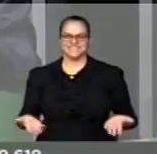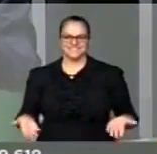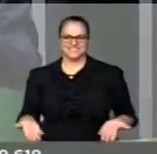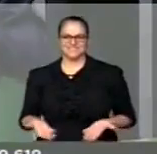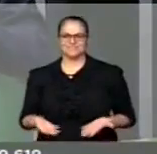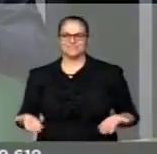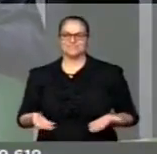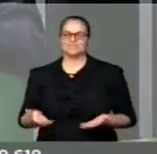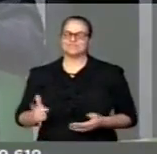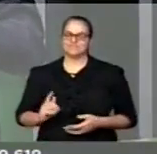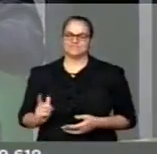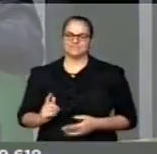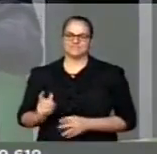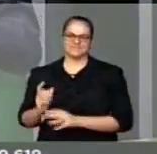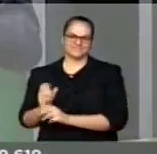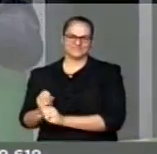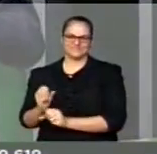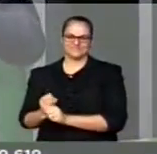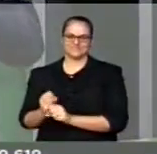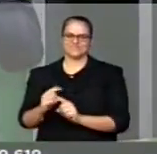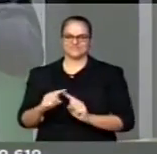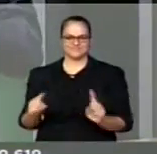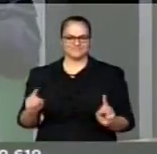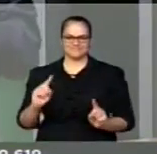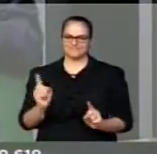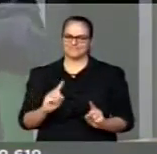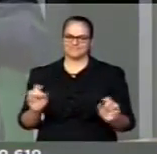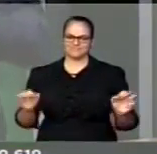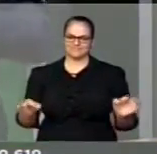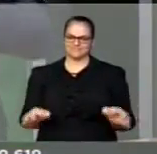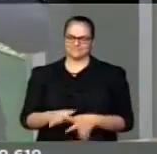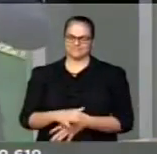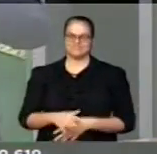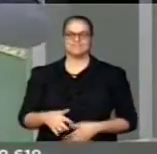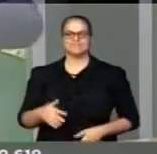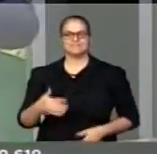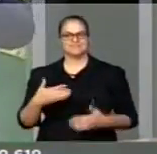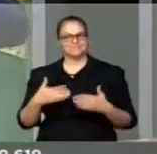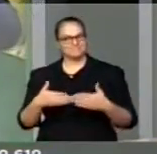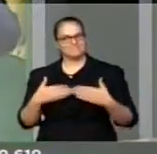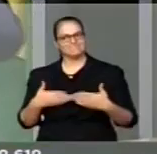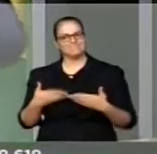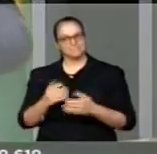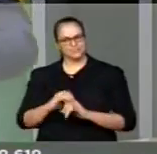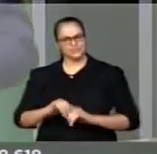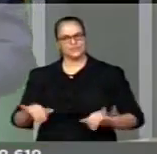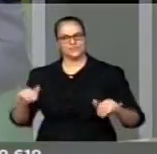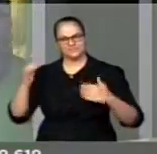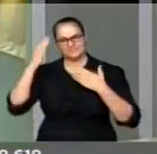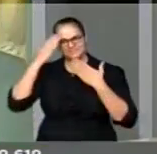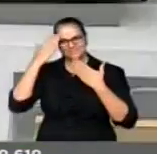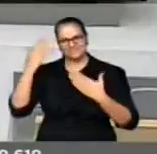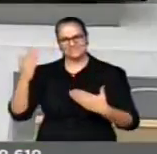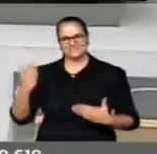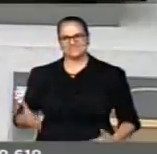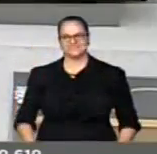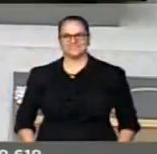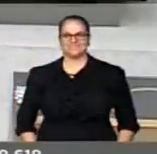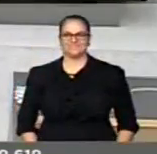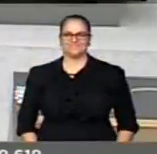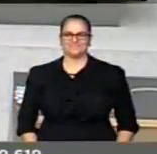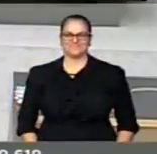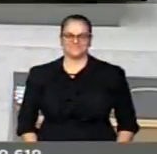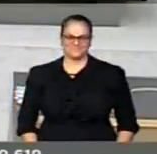orçamento da União e que não se concretiza. Então, solicito a divulgação dos órgãos que pensam nessa casa e obrigado pela atenção, senhor presidente. Muito obrigado, nobre deputado.